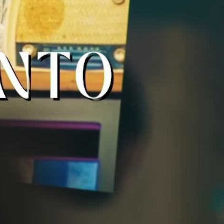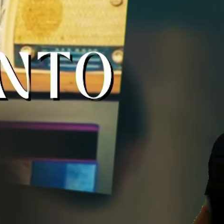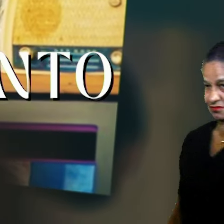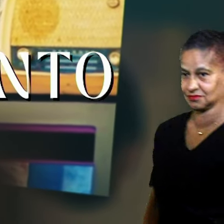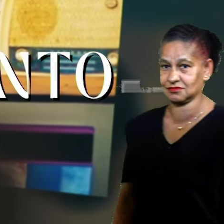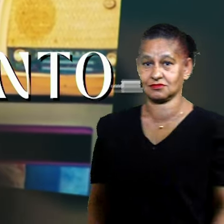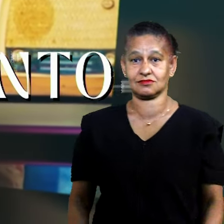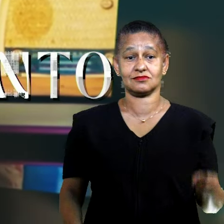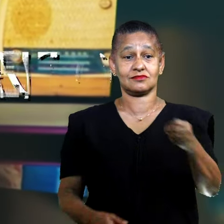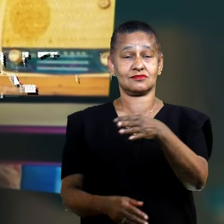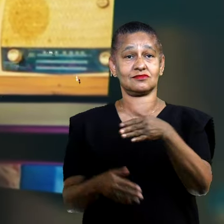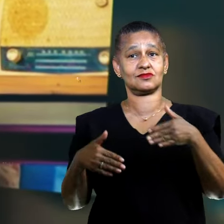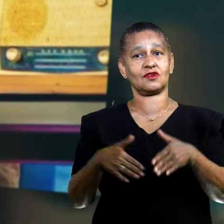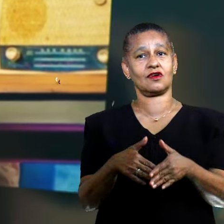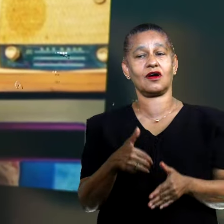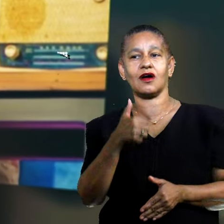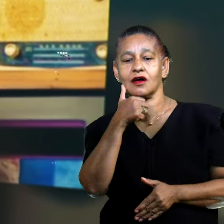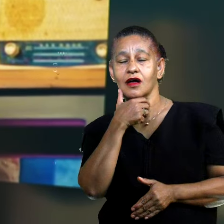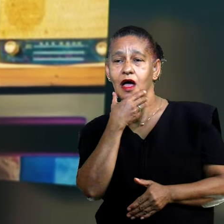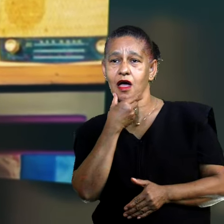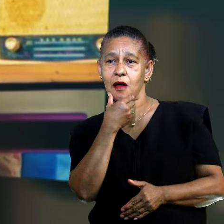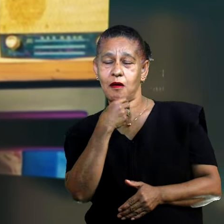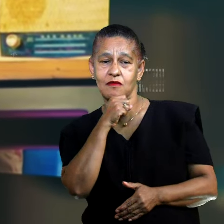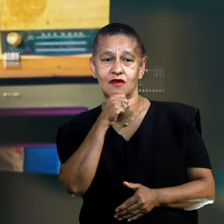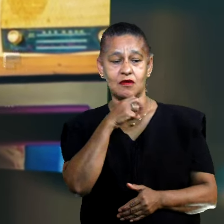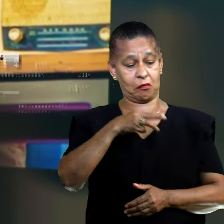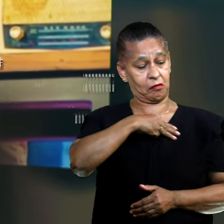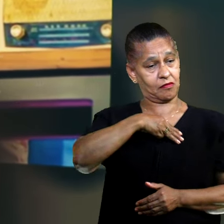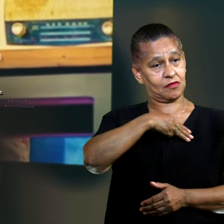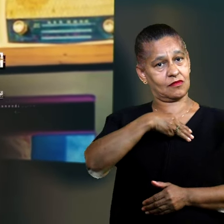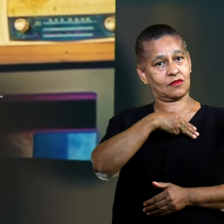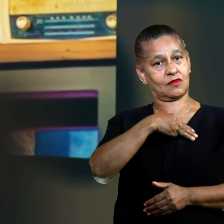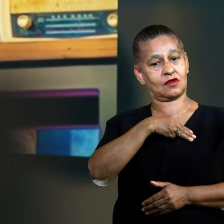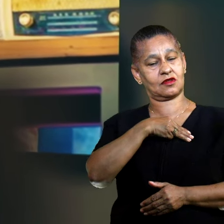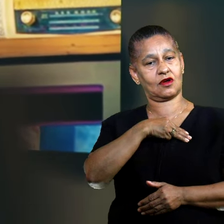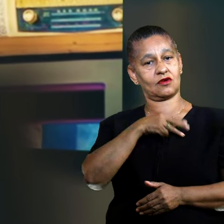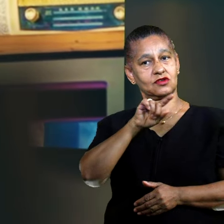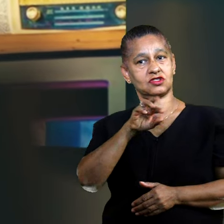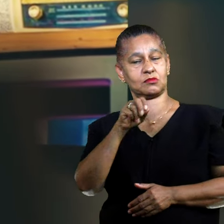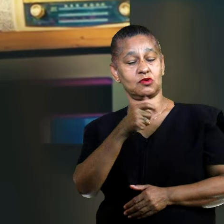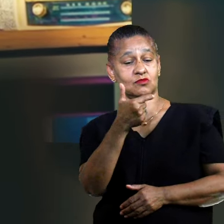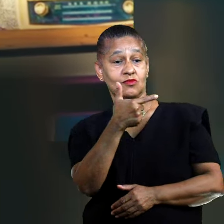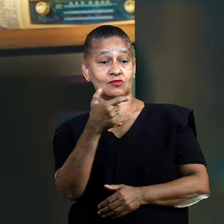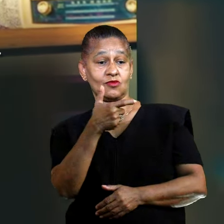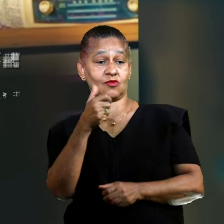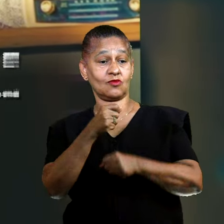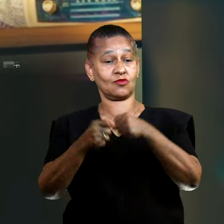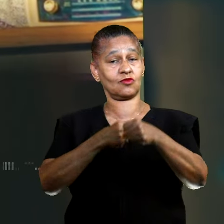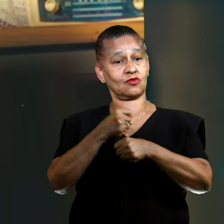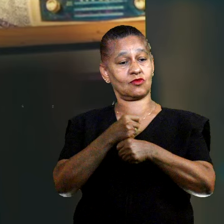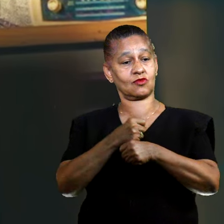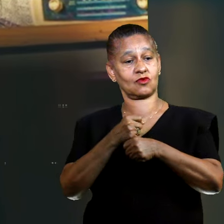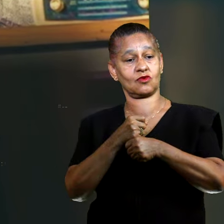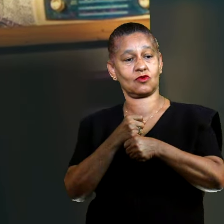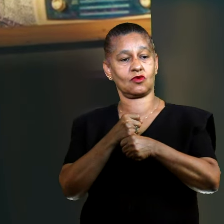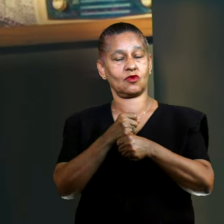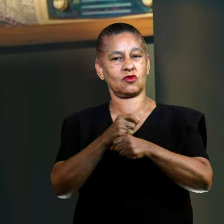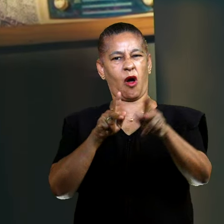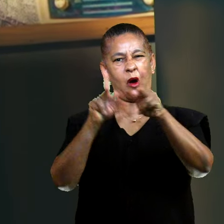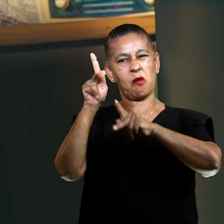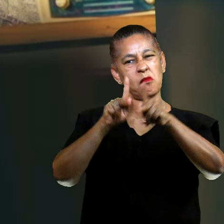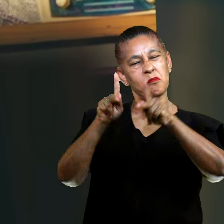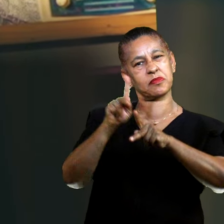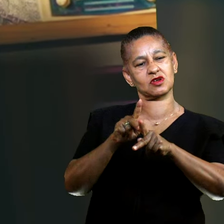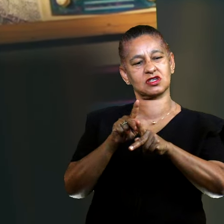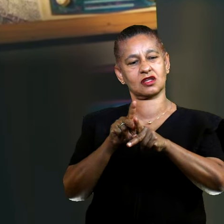Anufo Nascimento Nascimento, marido, pai e avô, foi missionário da Missão de AME por 12 anos, coordenando o projeto Pão de Açúcar na inclusão de